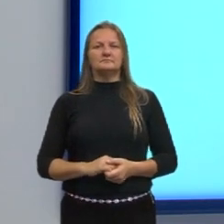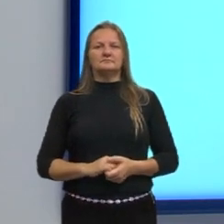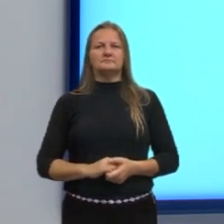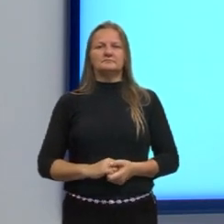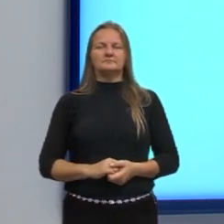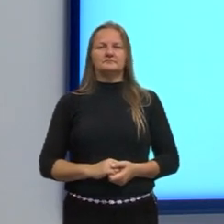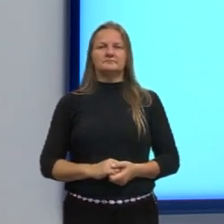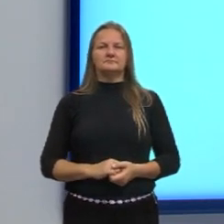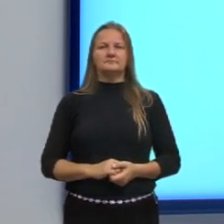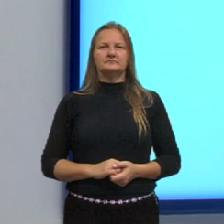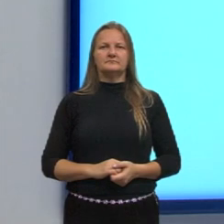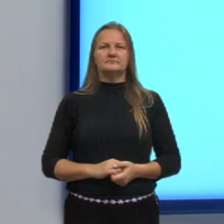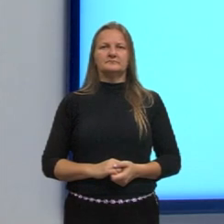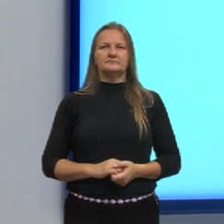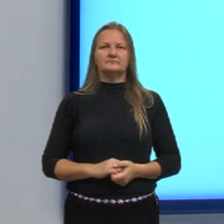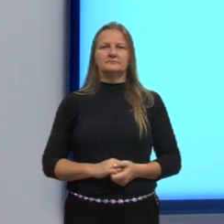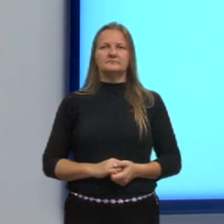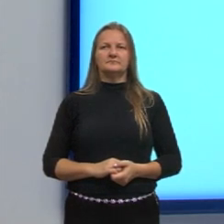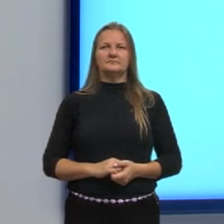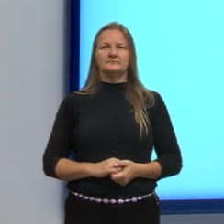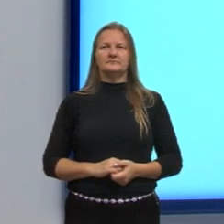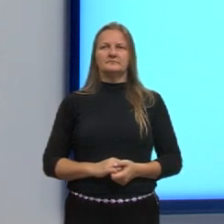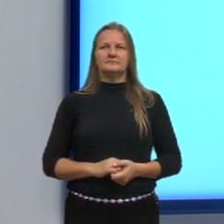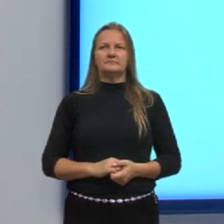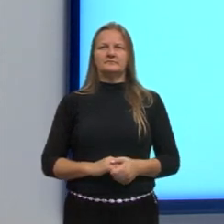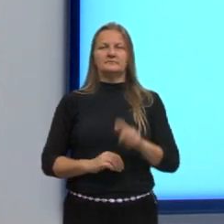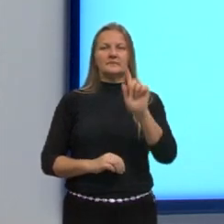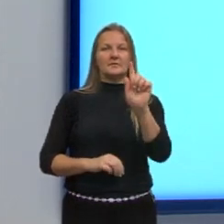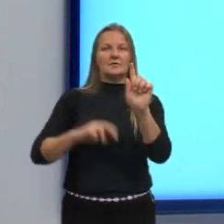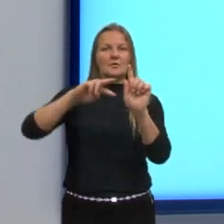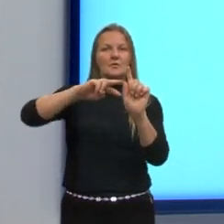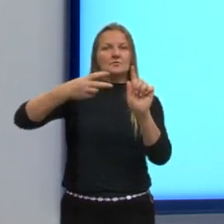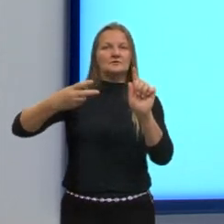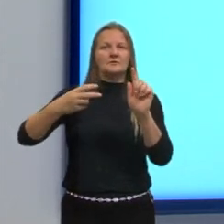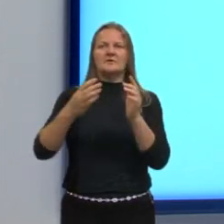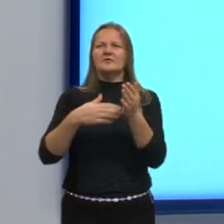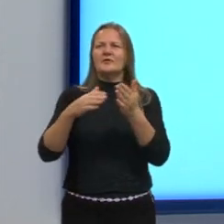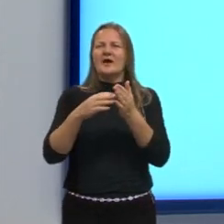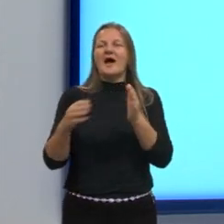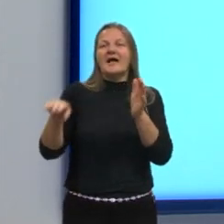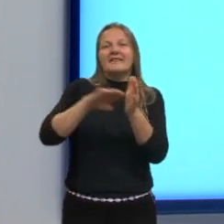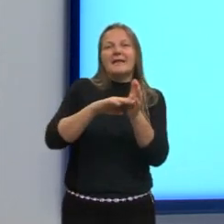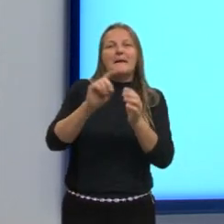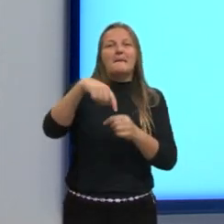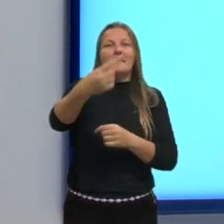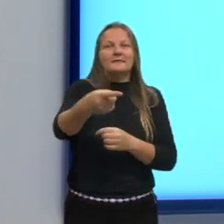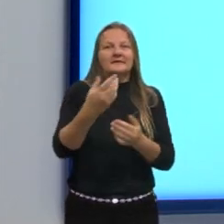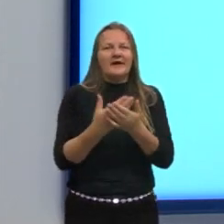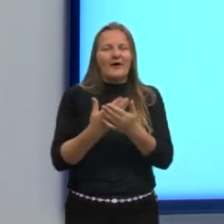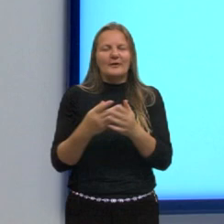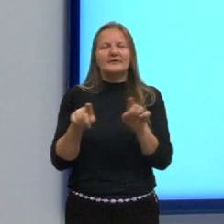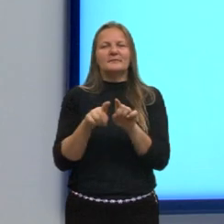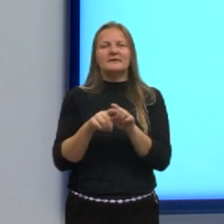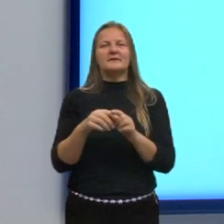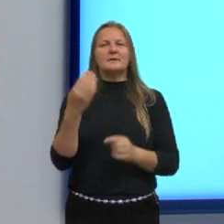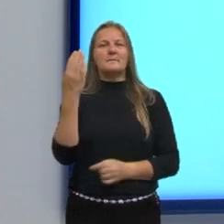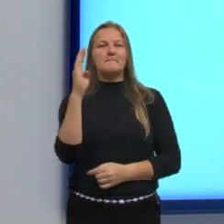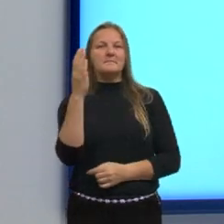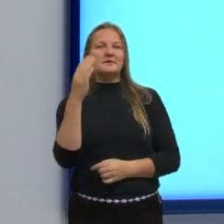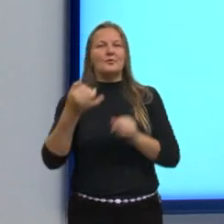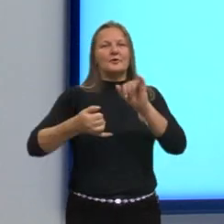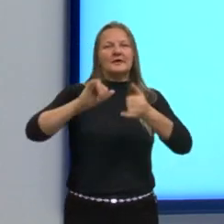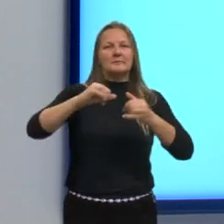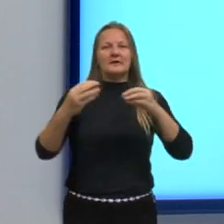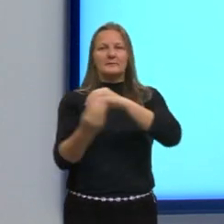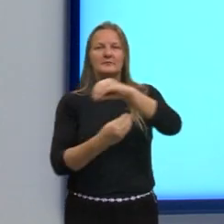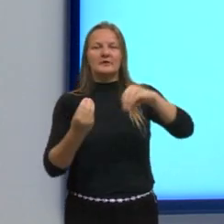A bioquímica, né? Até a próxima aula agora, a próxima gravação. Vou fazer com a professora de química, a professora Camila, também